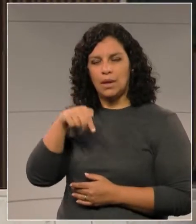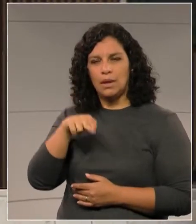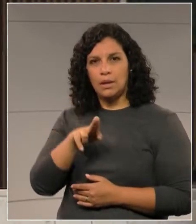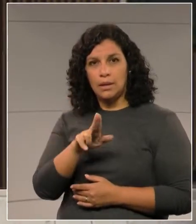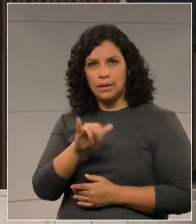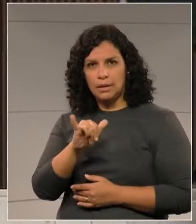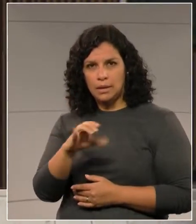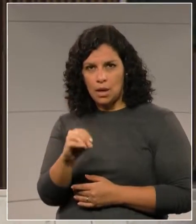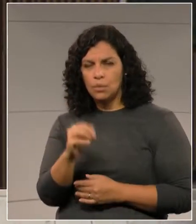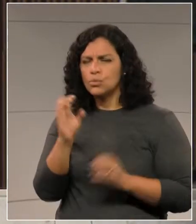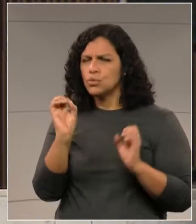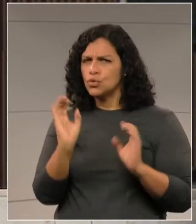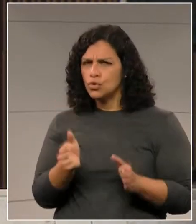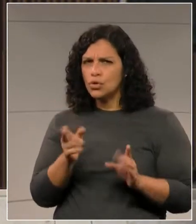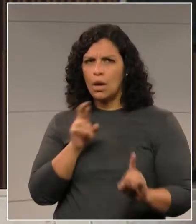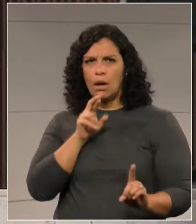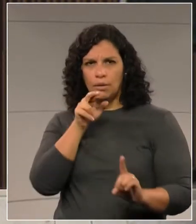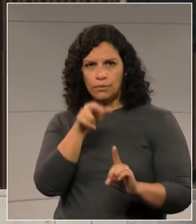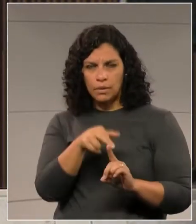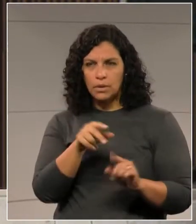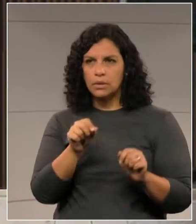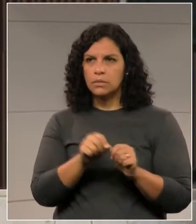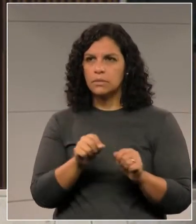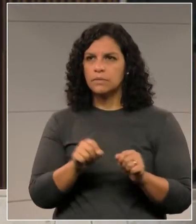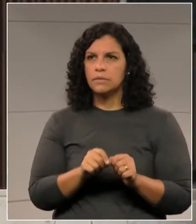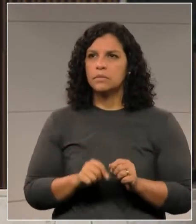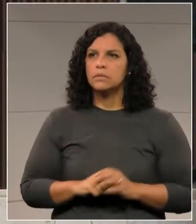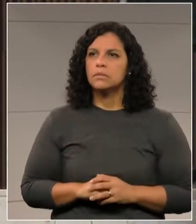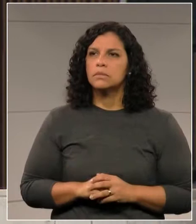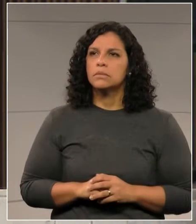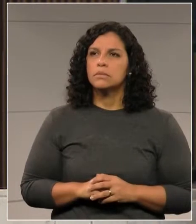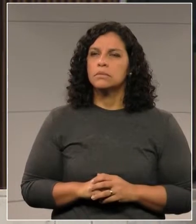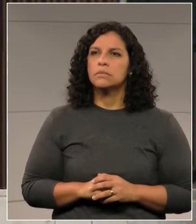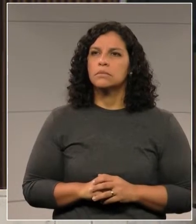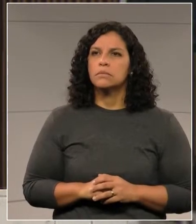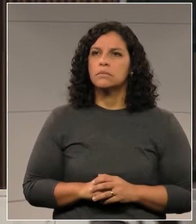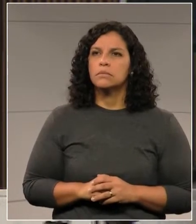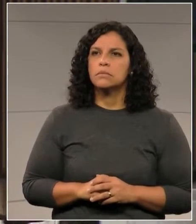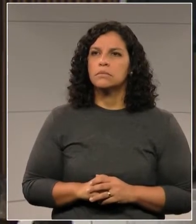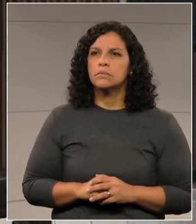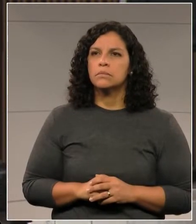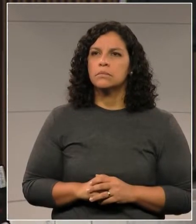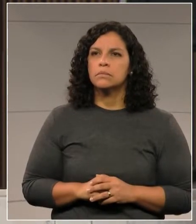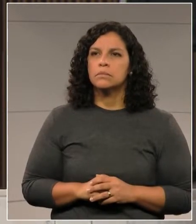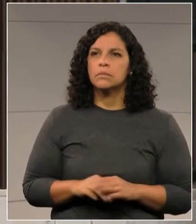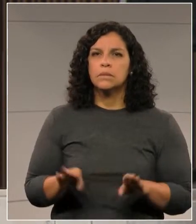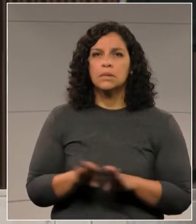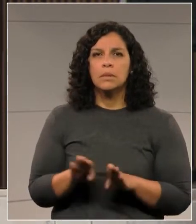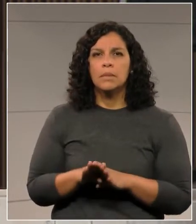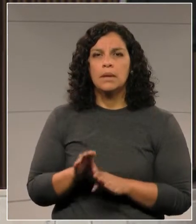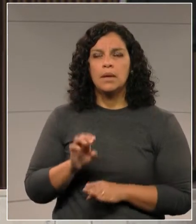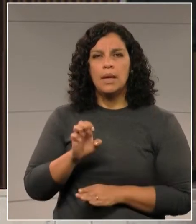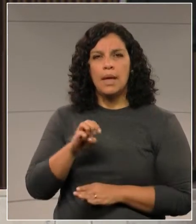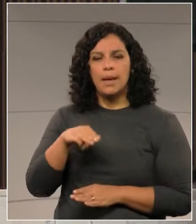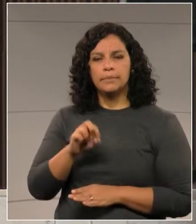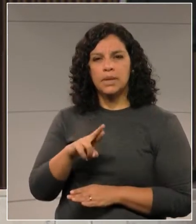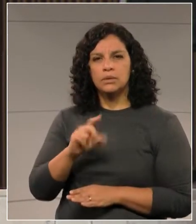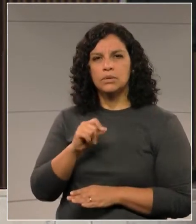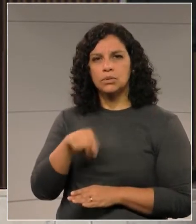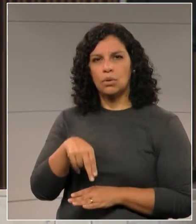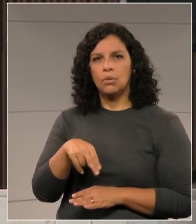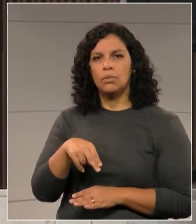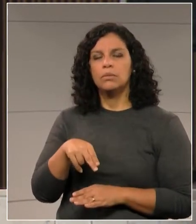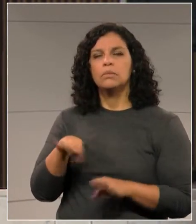referência, obviamente, a um post Coloca o deputado Bacil, por gentileza, nessa relação, Ok, deputado Ducar.